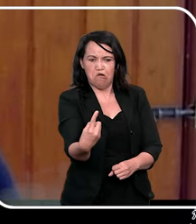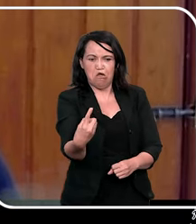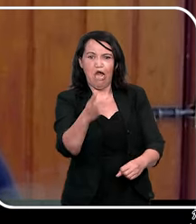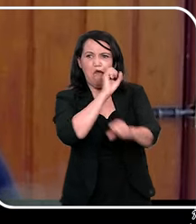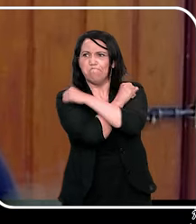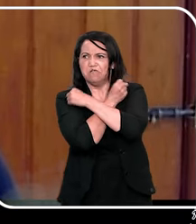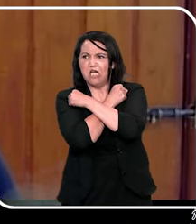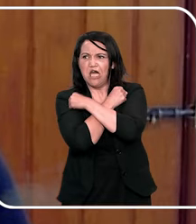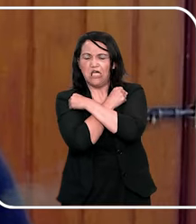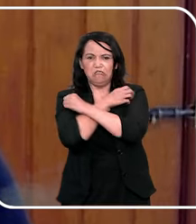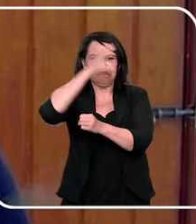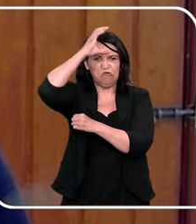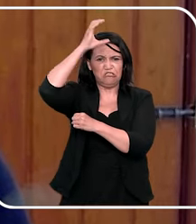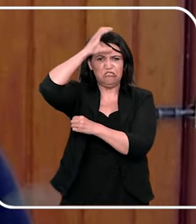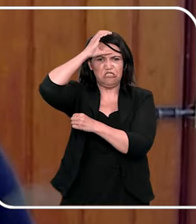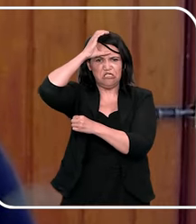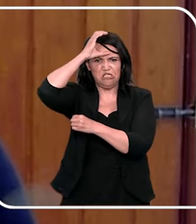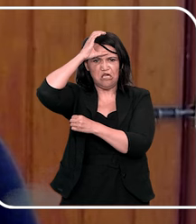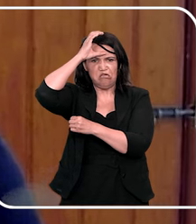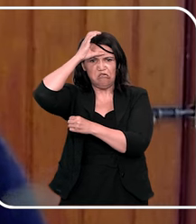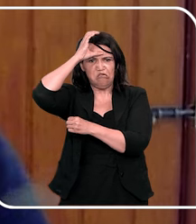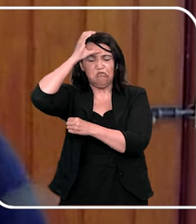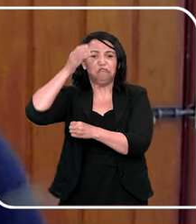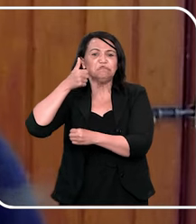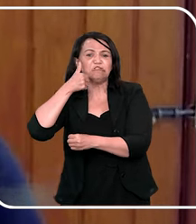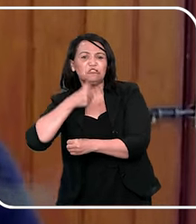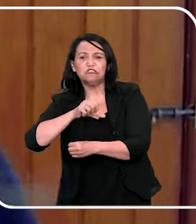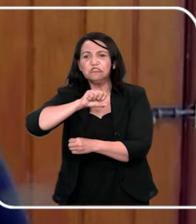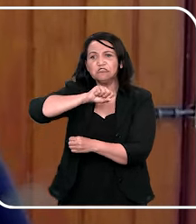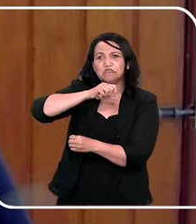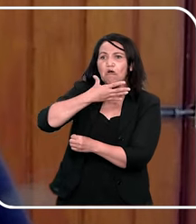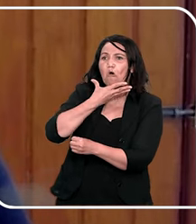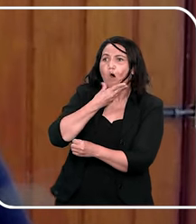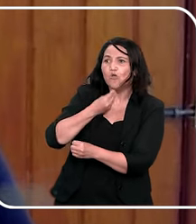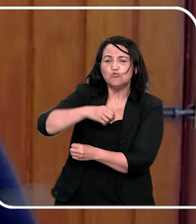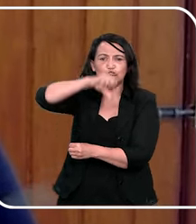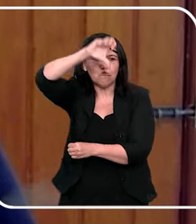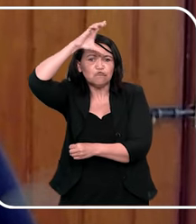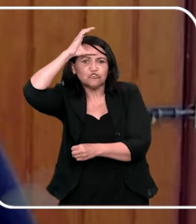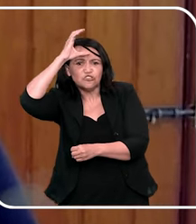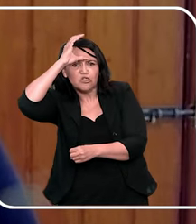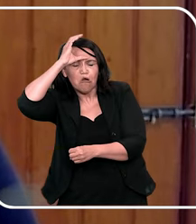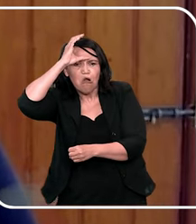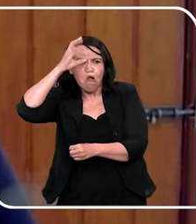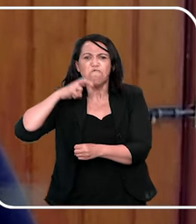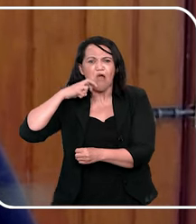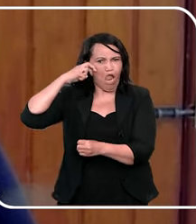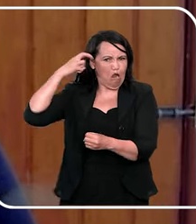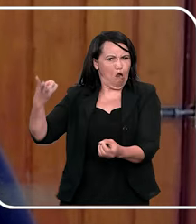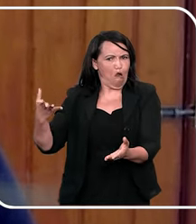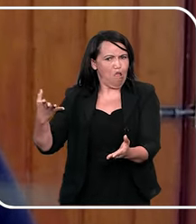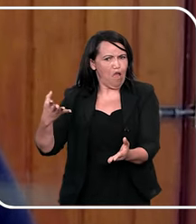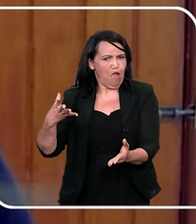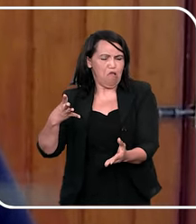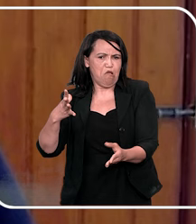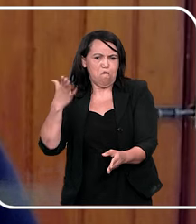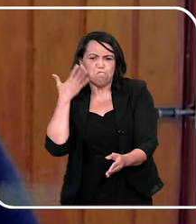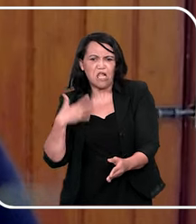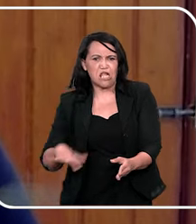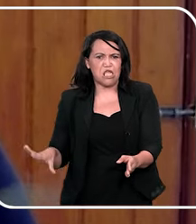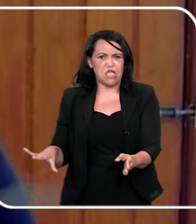tia, menino, me mata de vergonha não, vai lá, dá um abraço no seu tio, né? Você vai passar vergonha na sua mãe aqui?